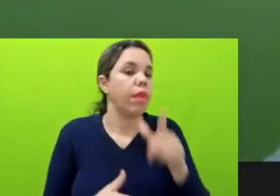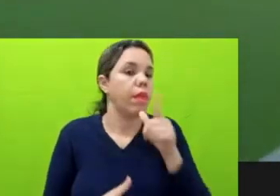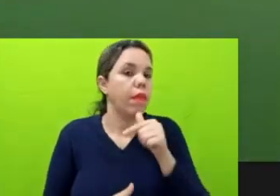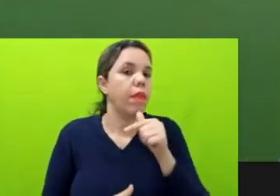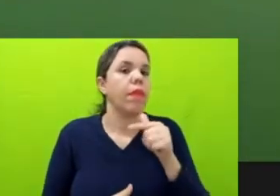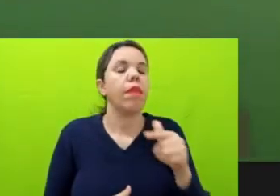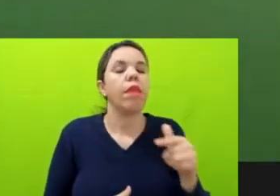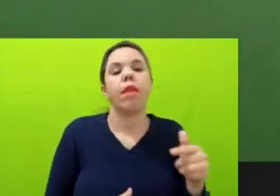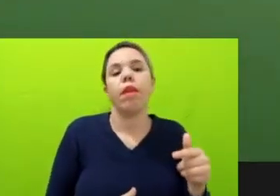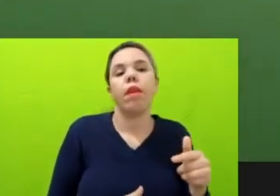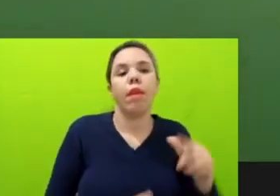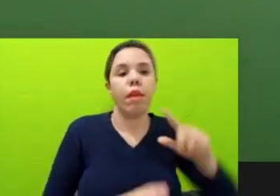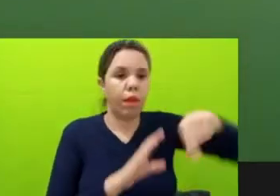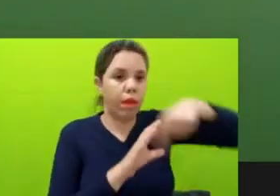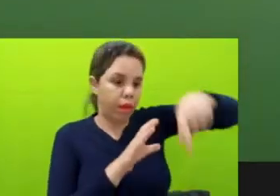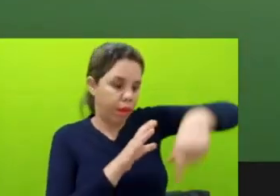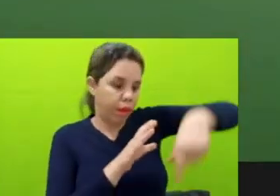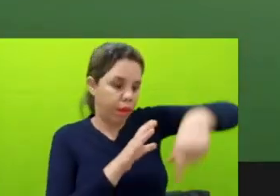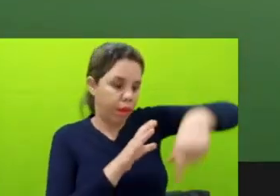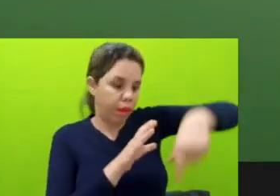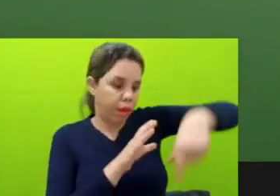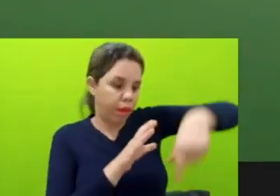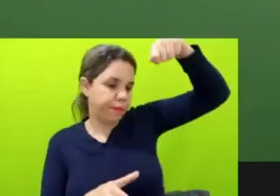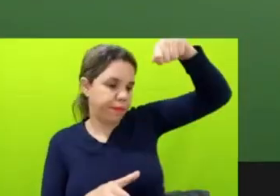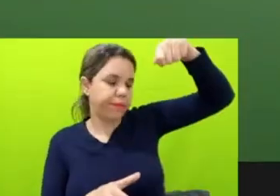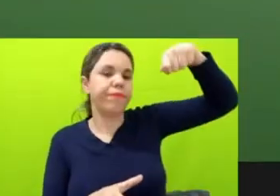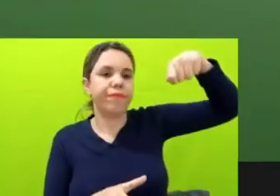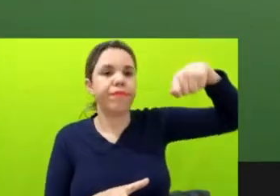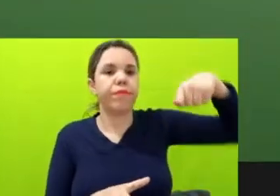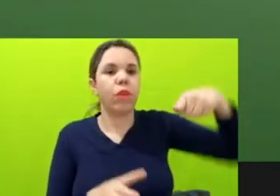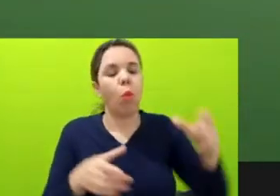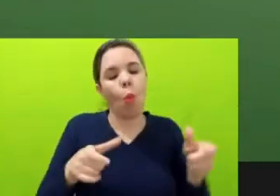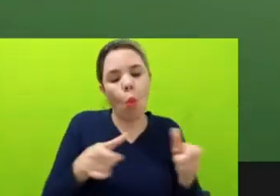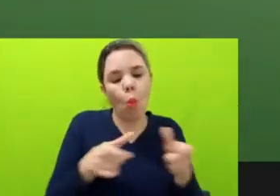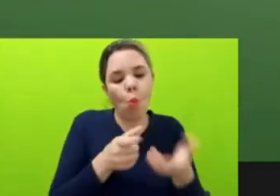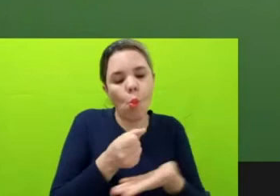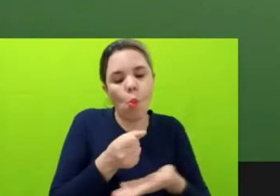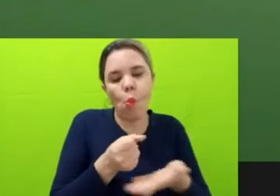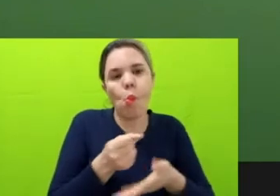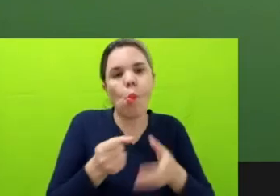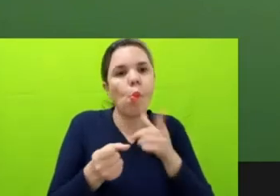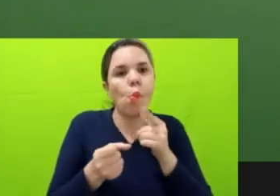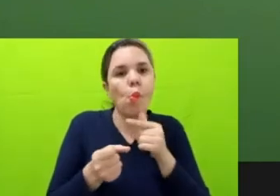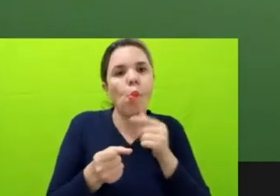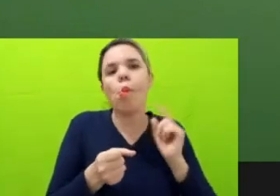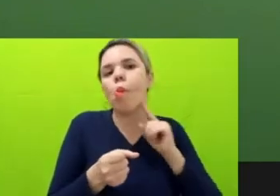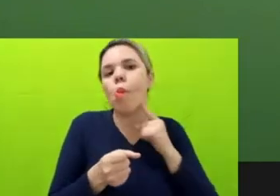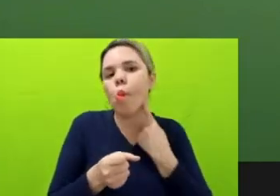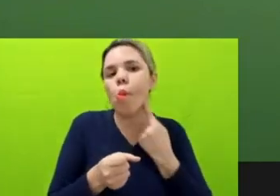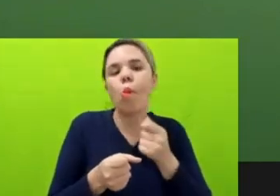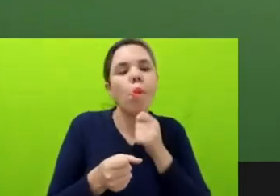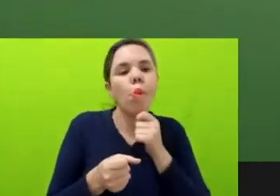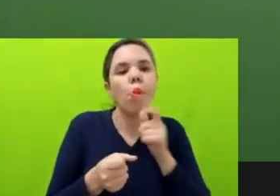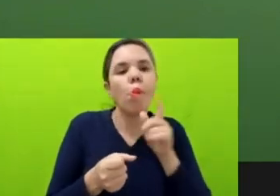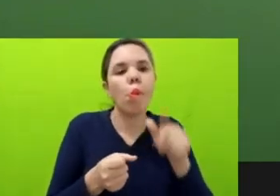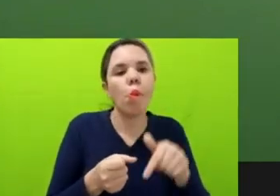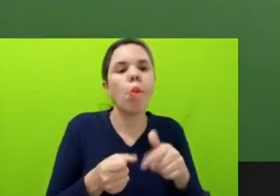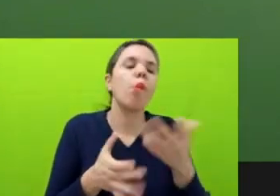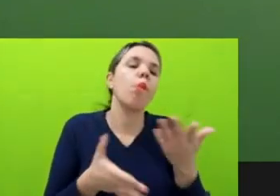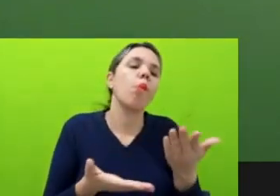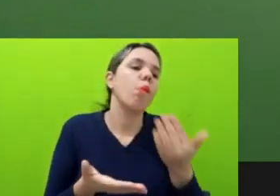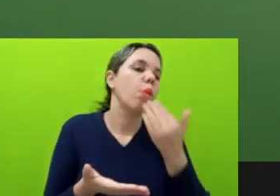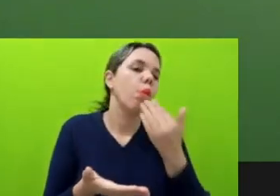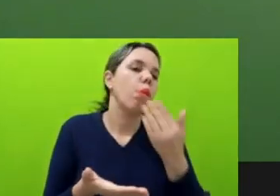perfurações muito rasas onde a água era contaminada. E aí nós pedimos mais de 40 informações para a